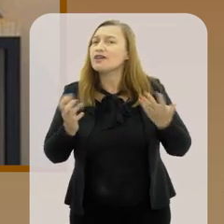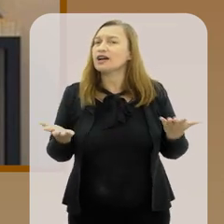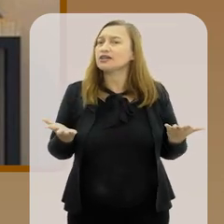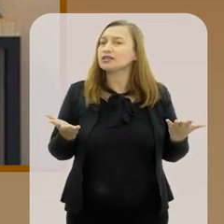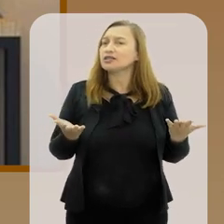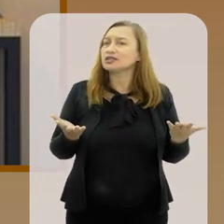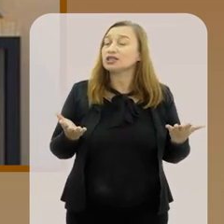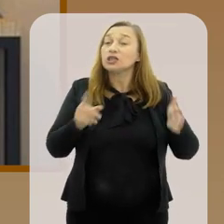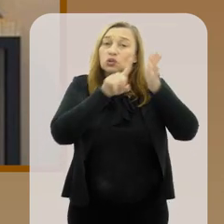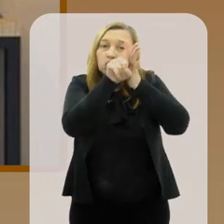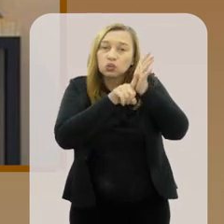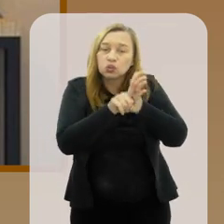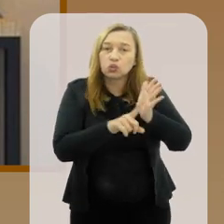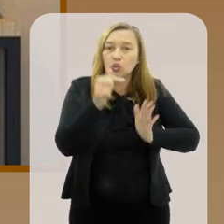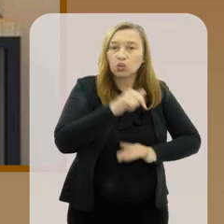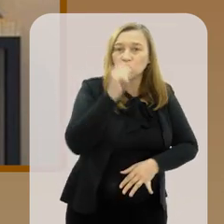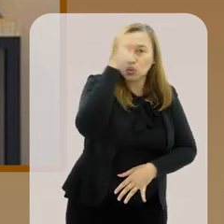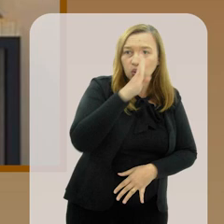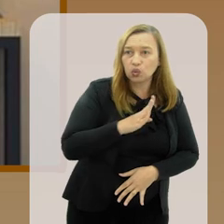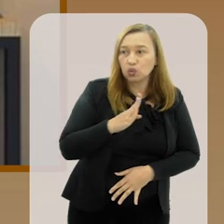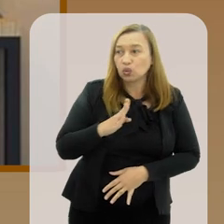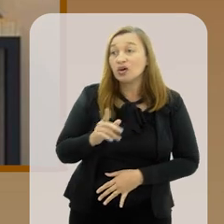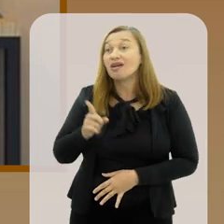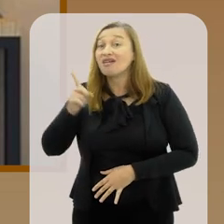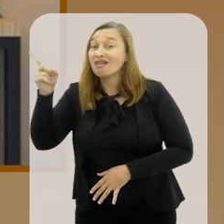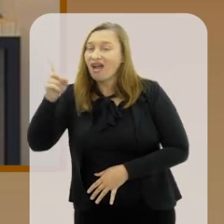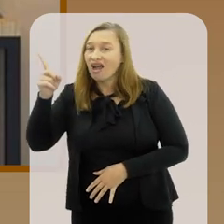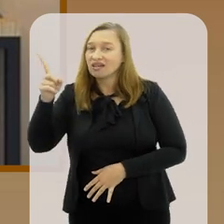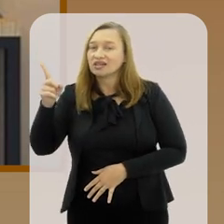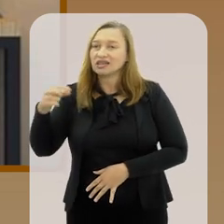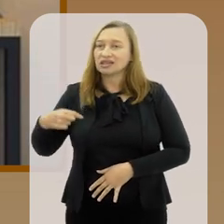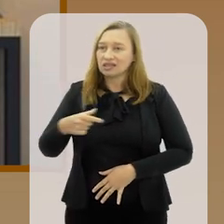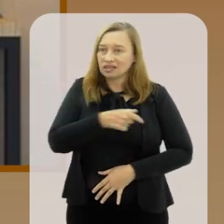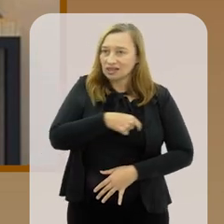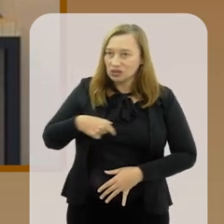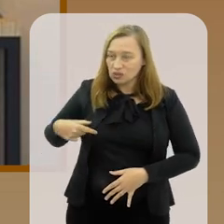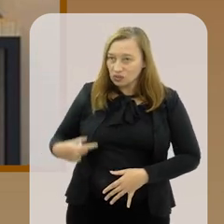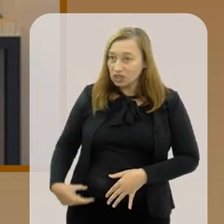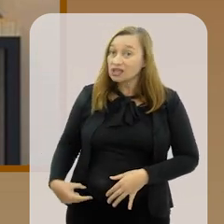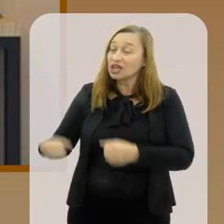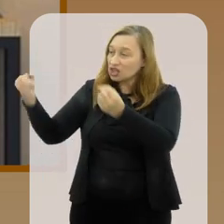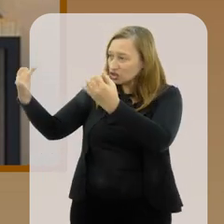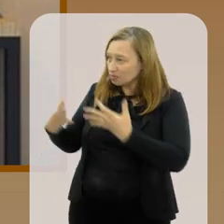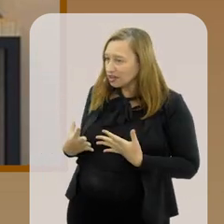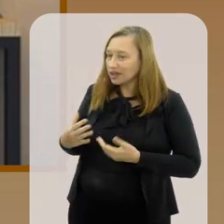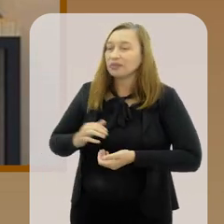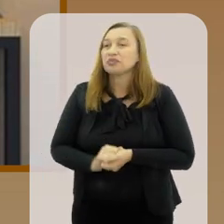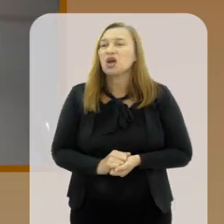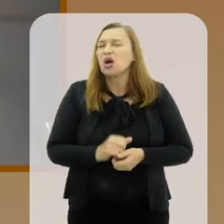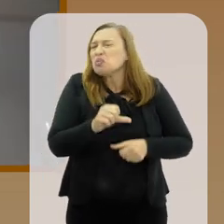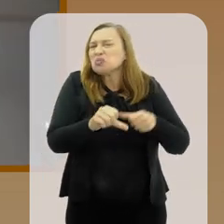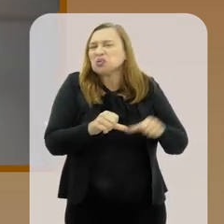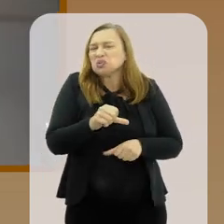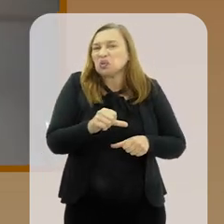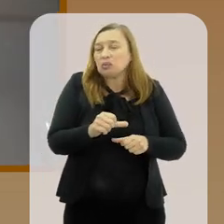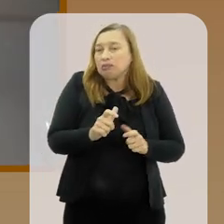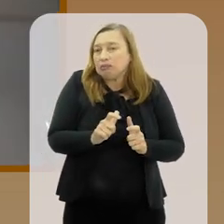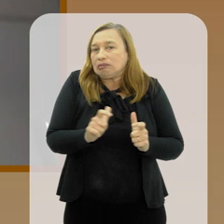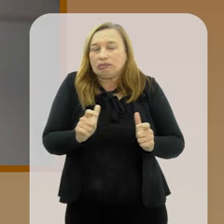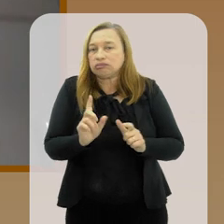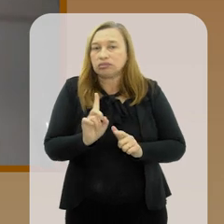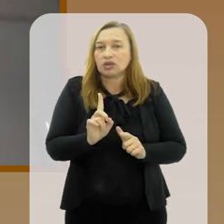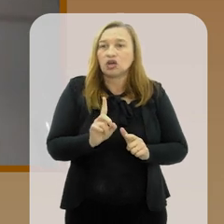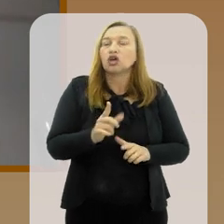faz de pesquisa aqui no Brasil e na Suíça? Conta um pouquinho pra gente. Isso não mudou tanto